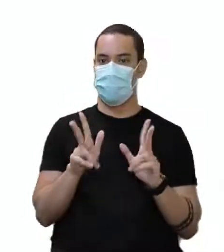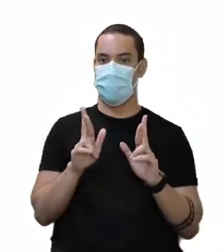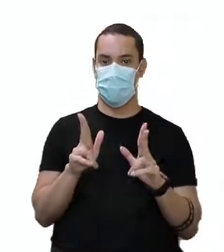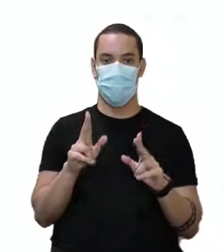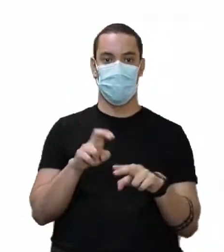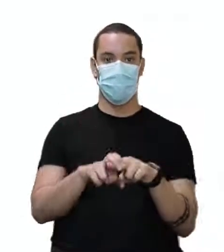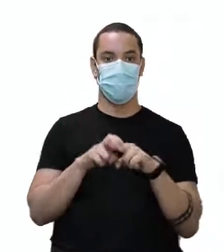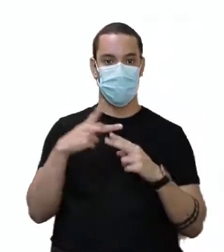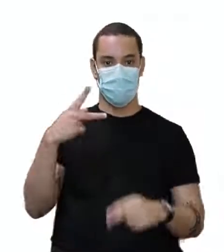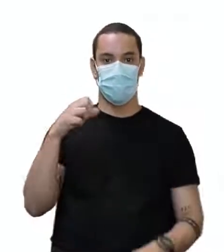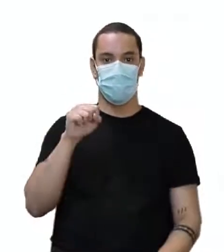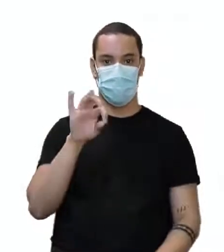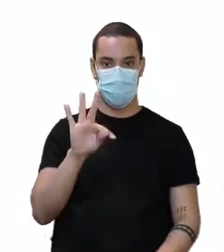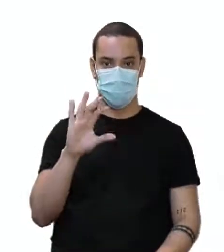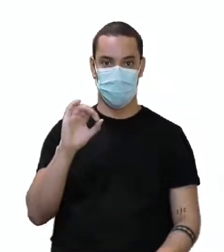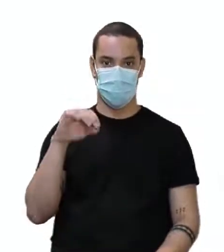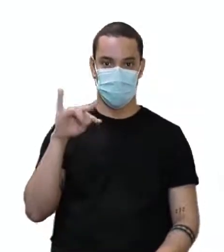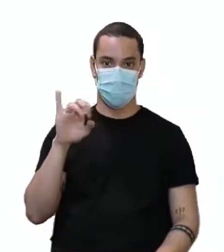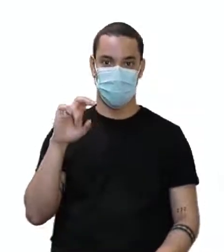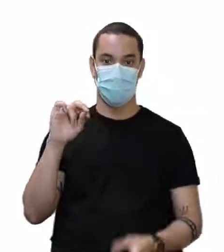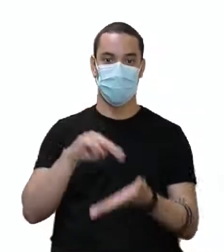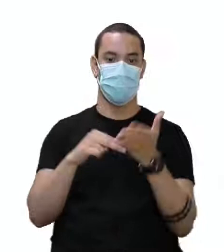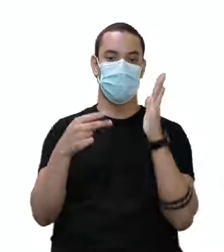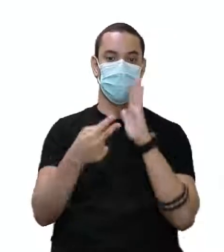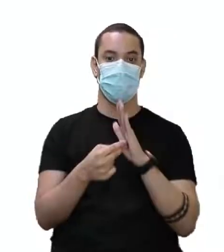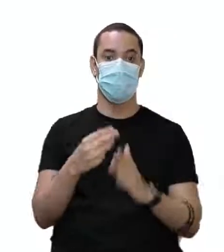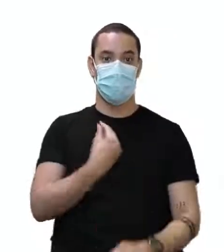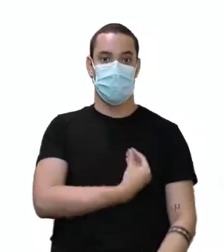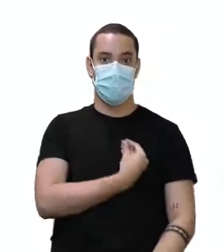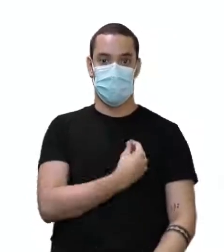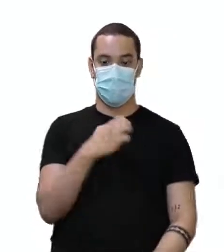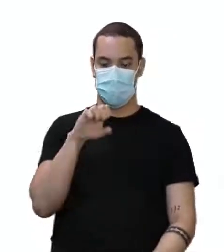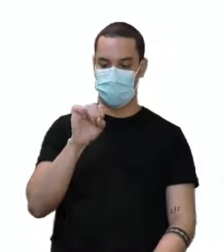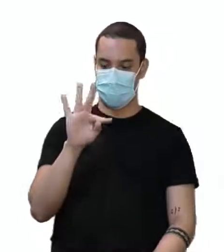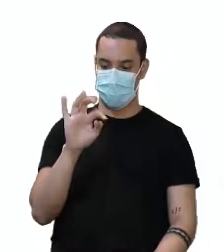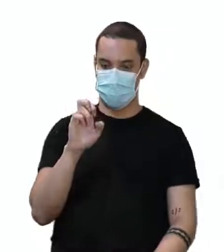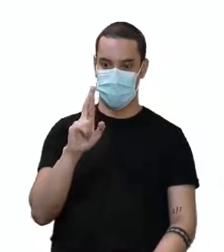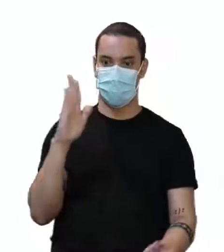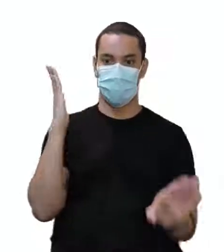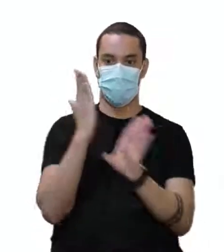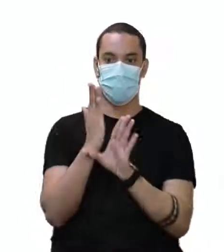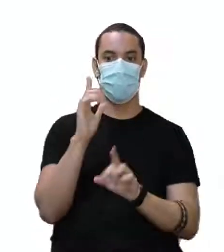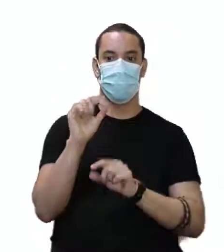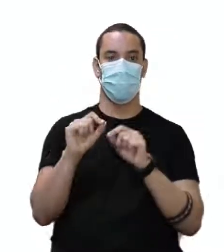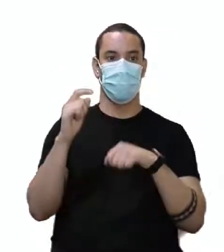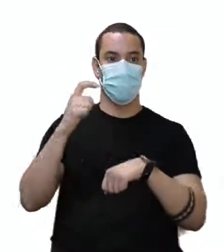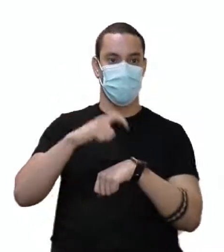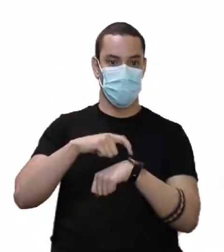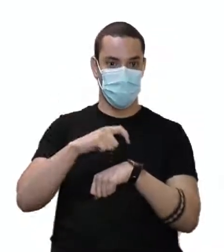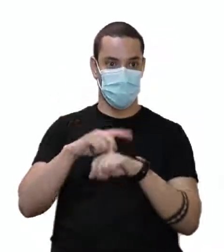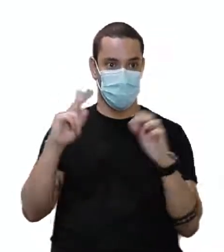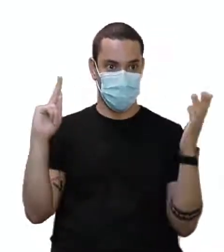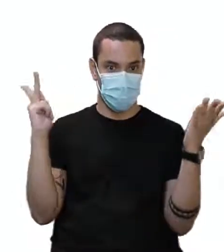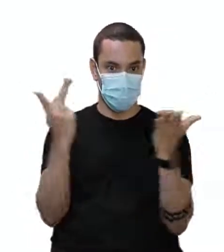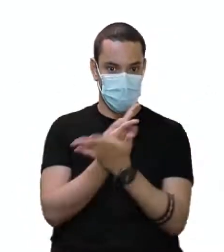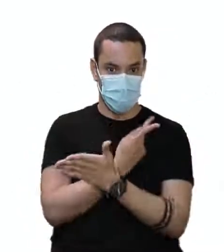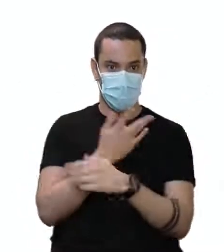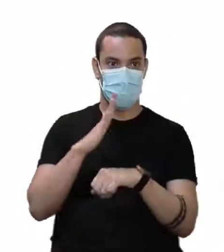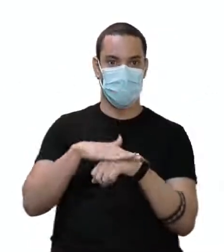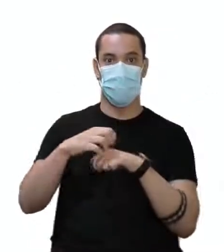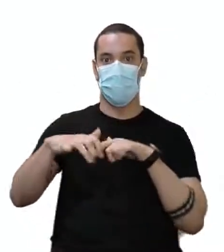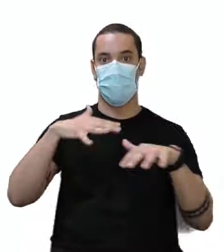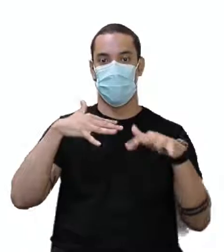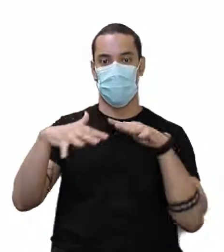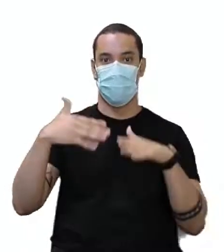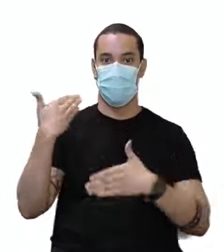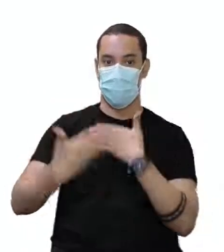no past continuous, o verbo to be só vai ser traduzido como estar, por conta da situação de falar sobre ações que estavam